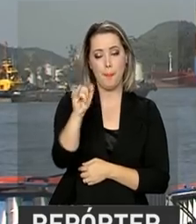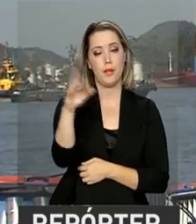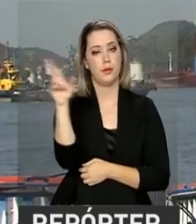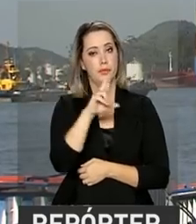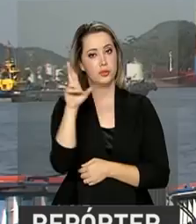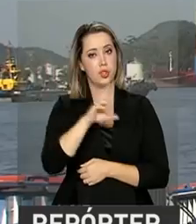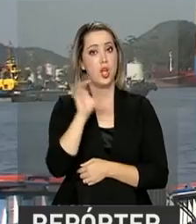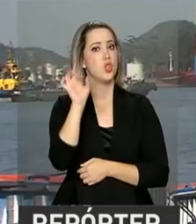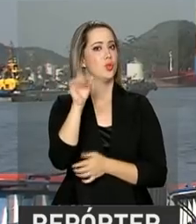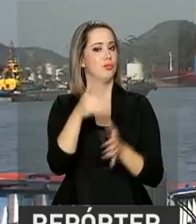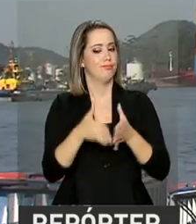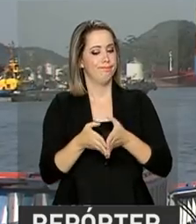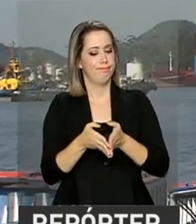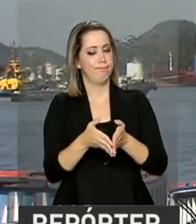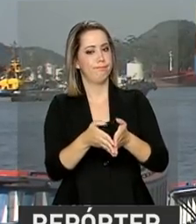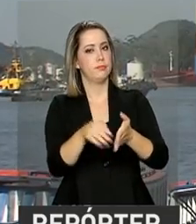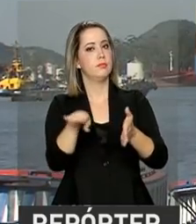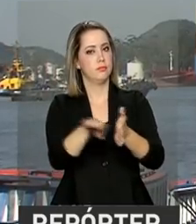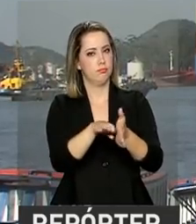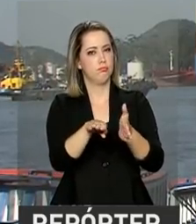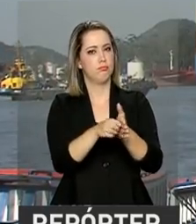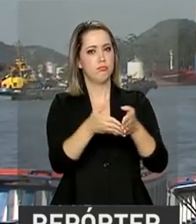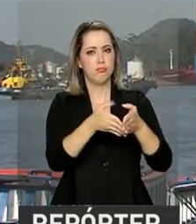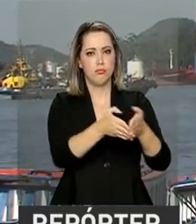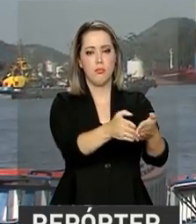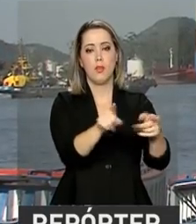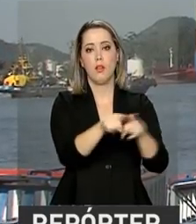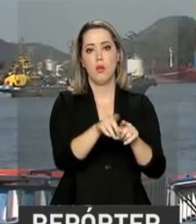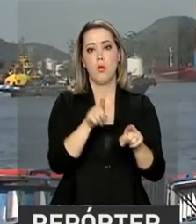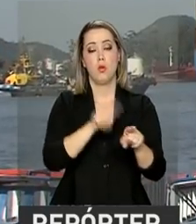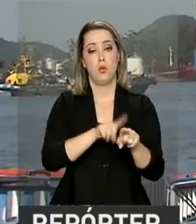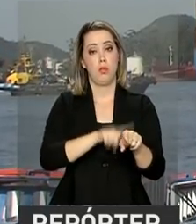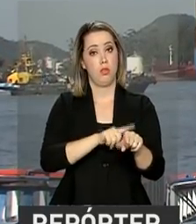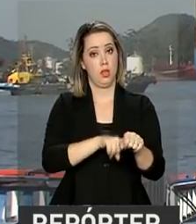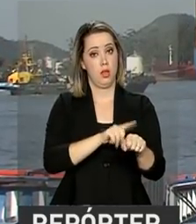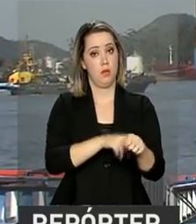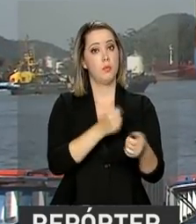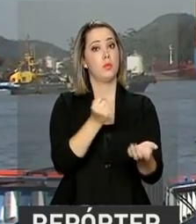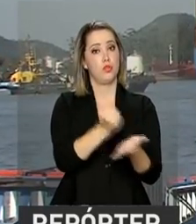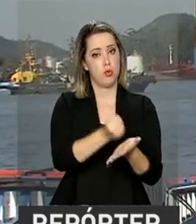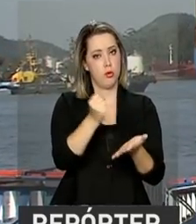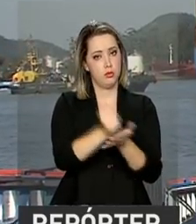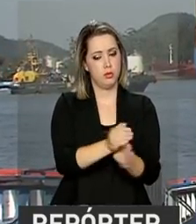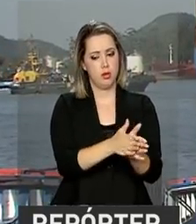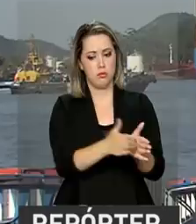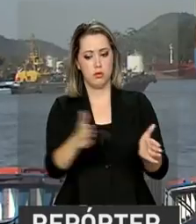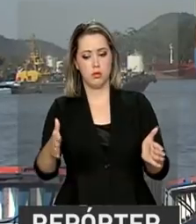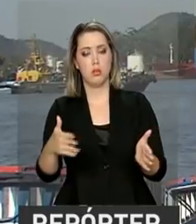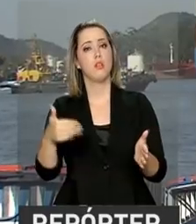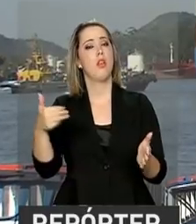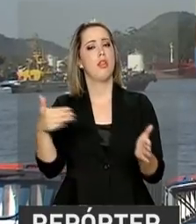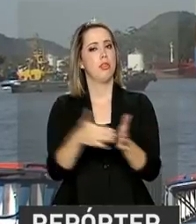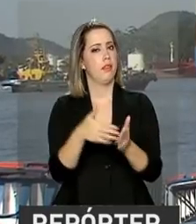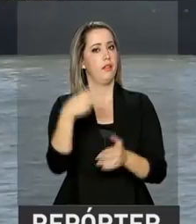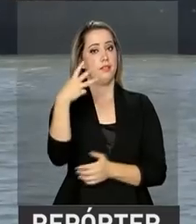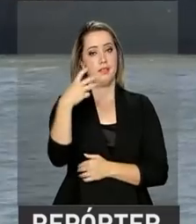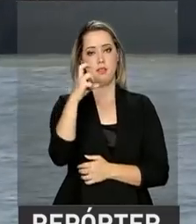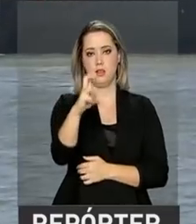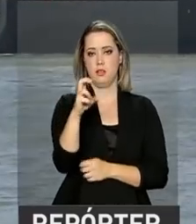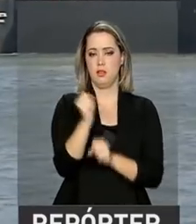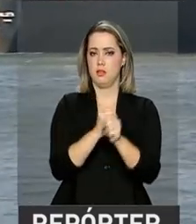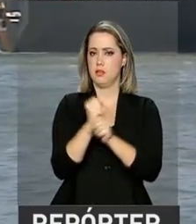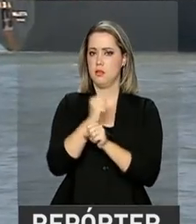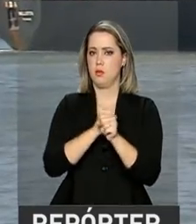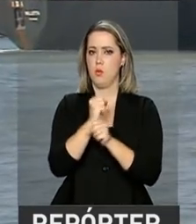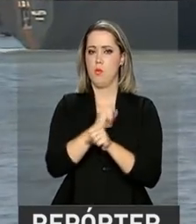As novas normas preveem o aumento dos prazos nos contratos de concessão dos atuais 25 para até 35 anos,